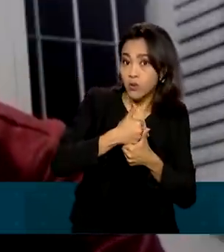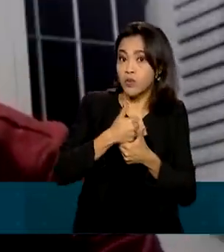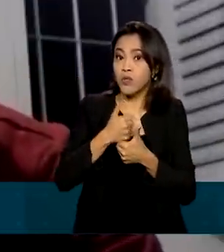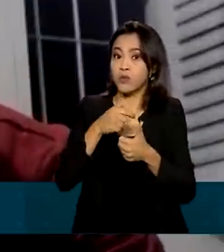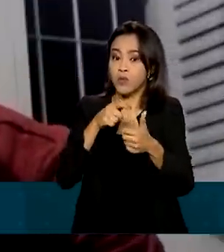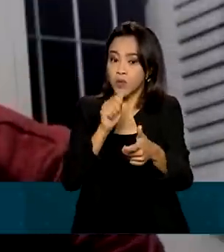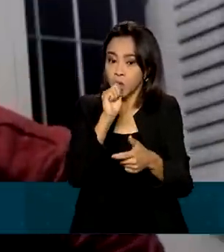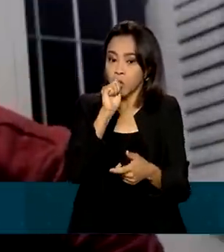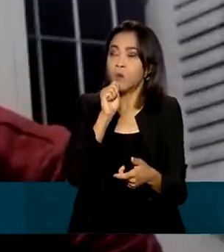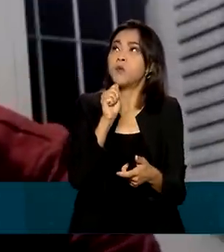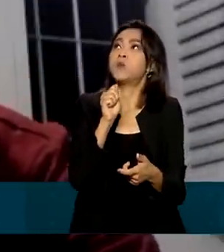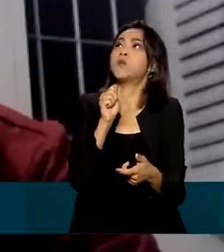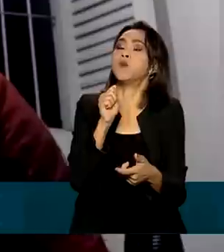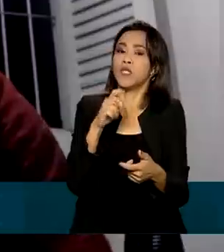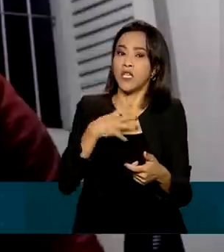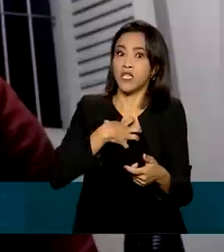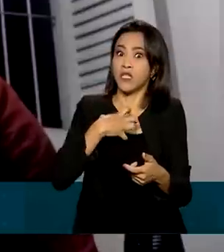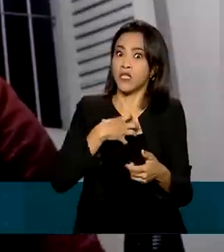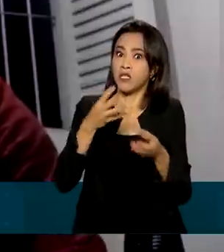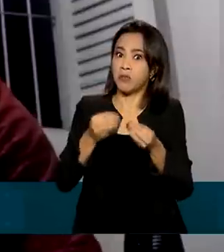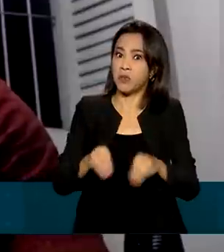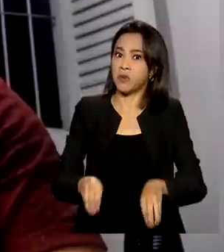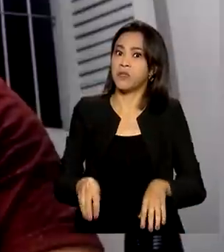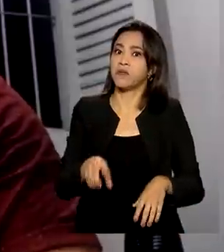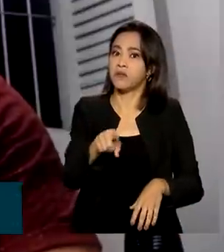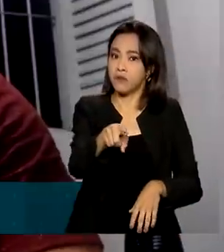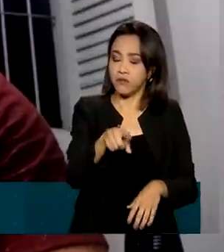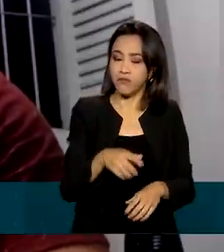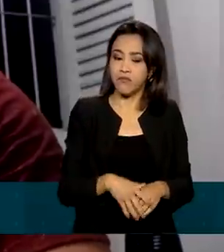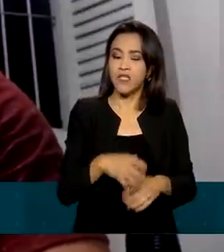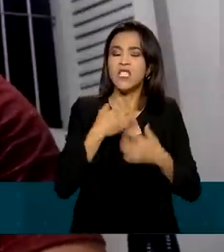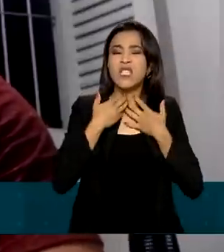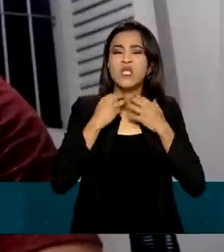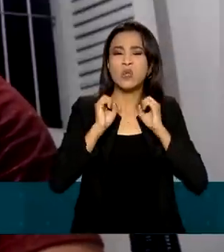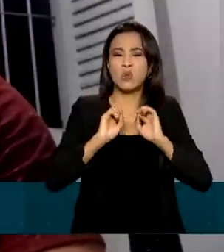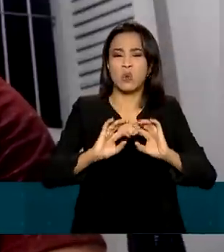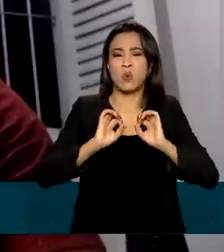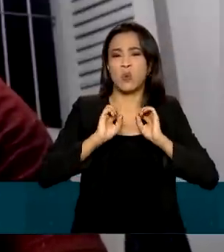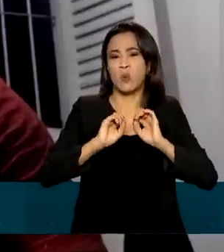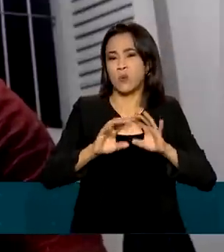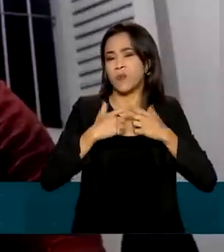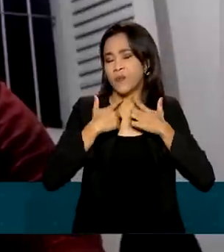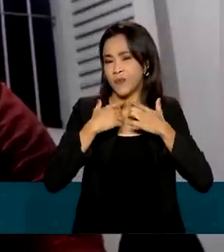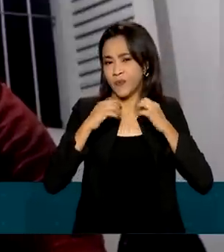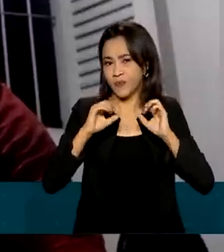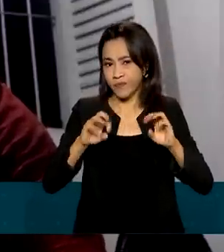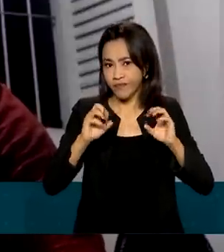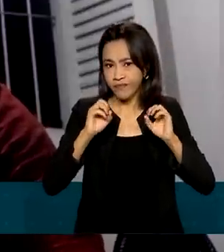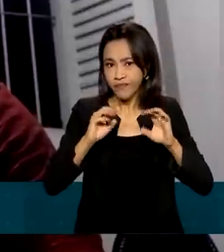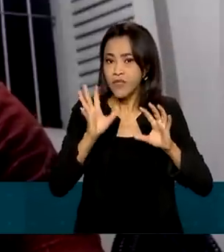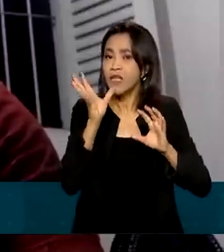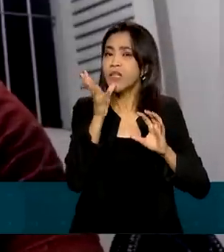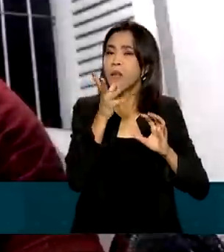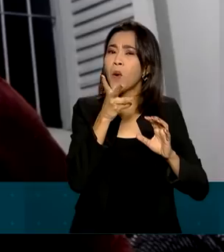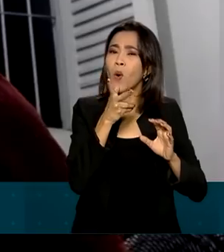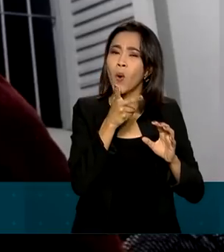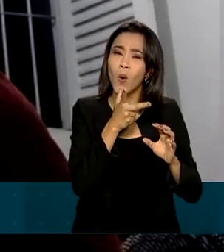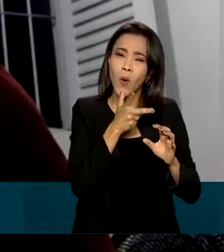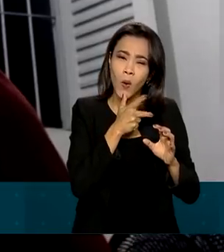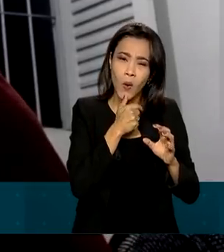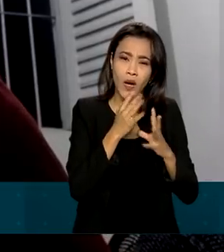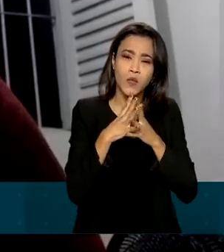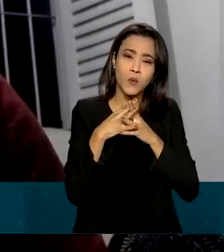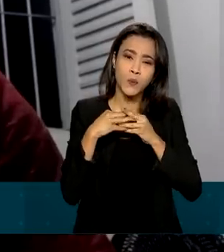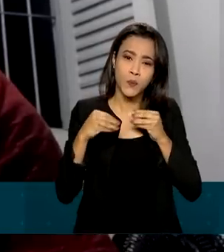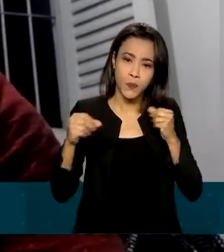já sente os efeitos na saúde. As dores de garganta demoram mais a cicatrizarem, então